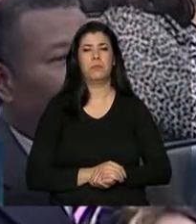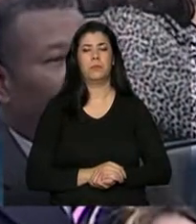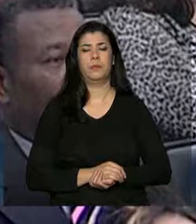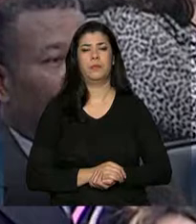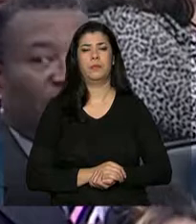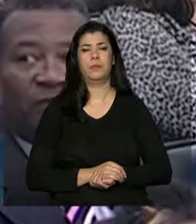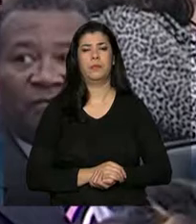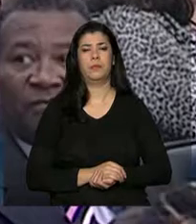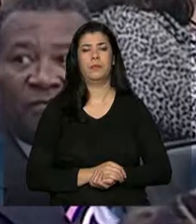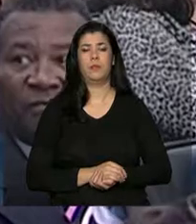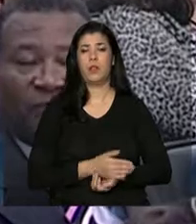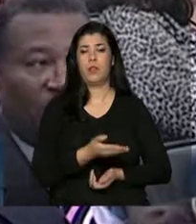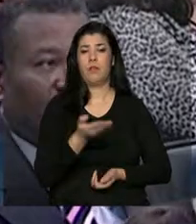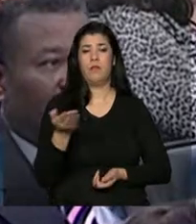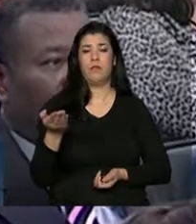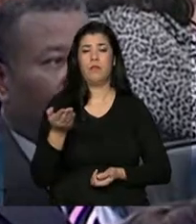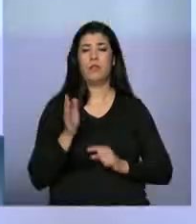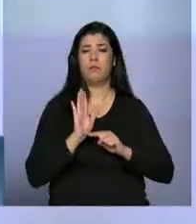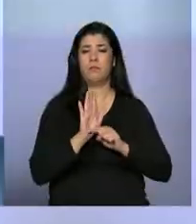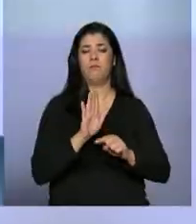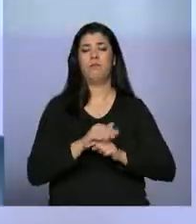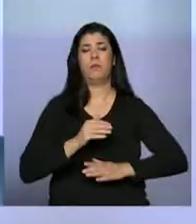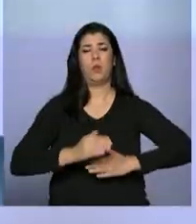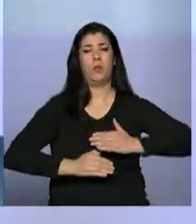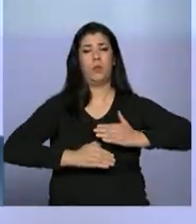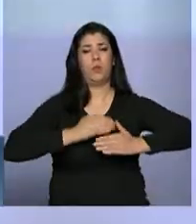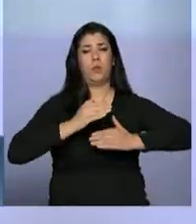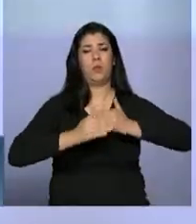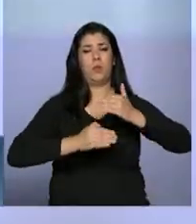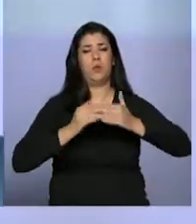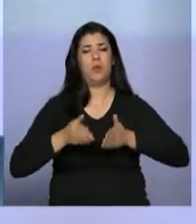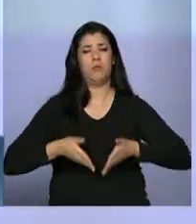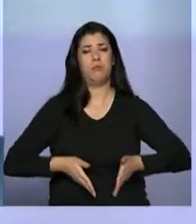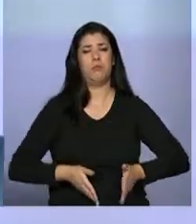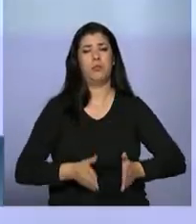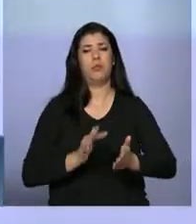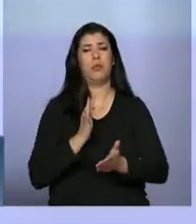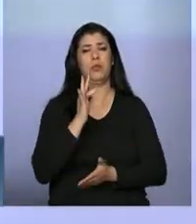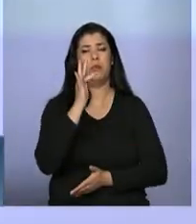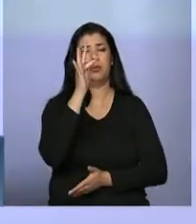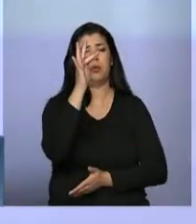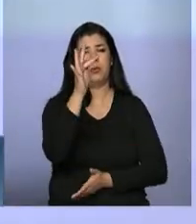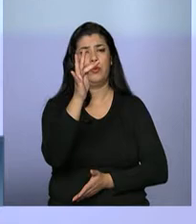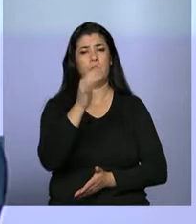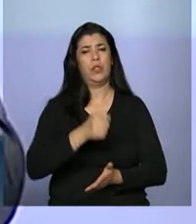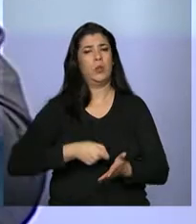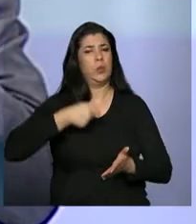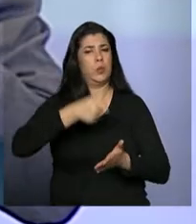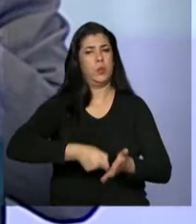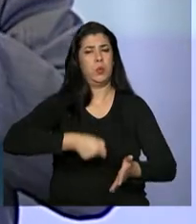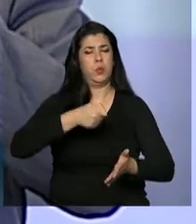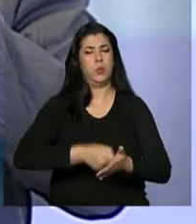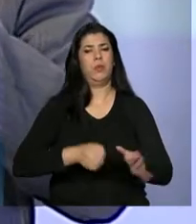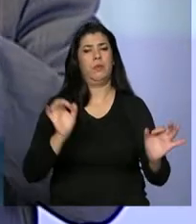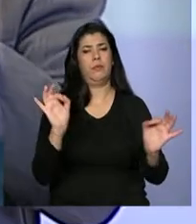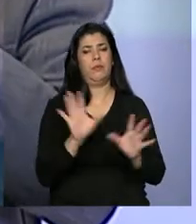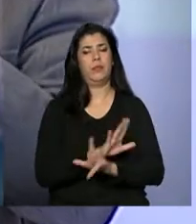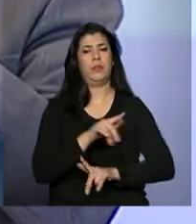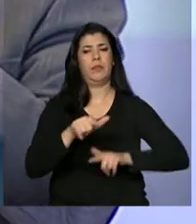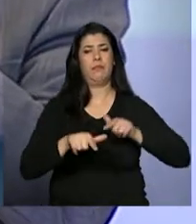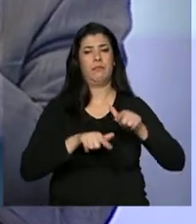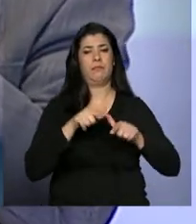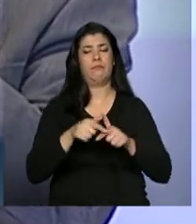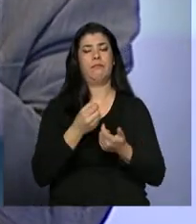Construíram uma estrada, construíram um caminho neste enfrentamento ao trabalho escravo contemporâneo e